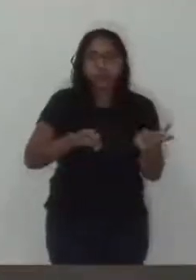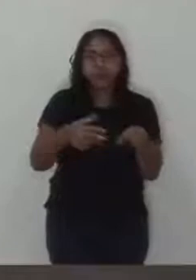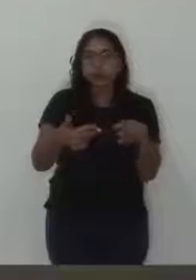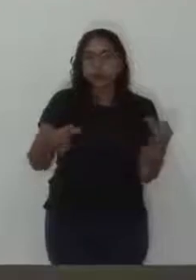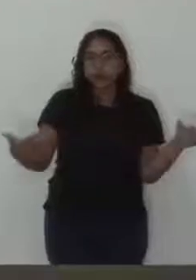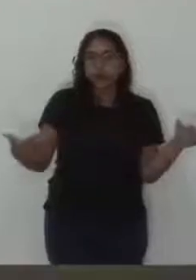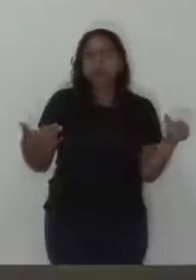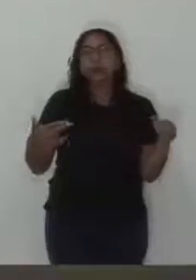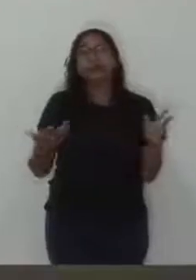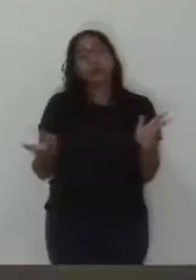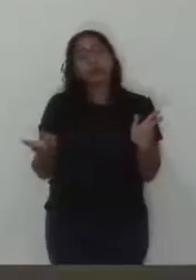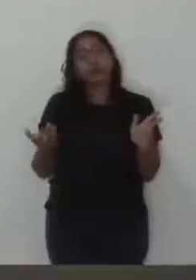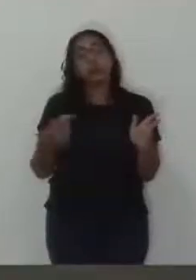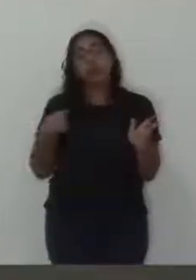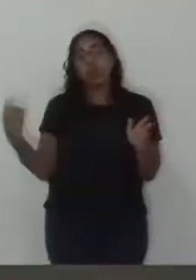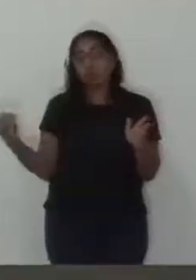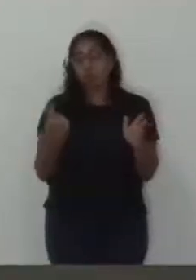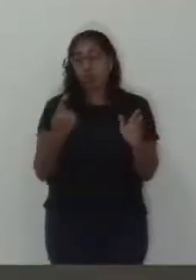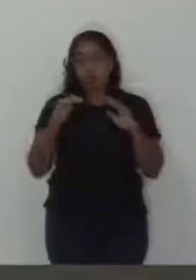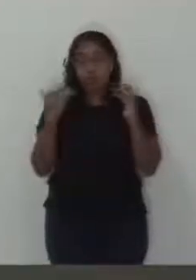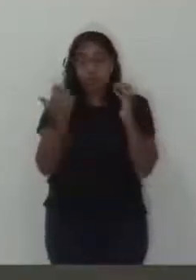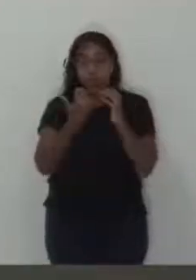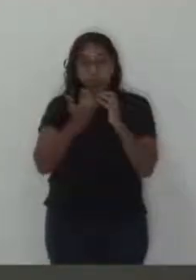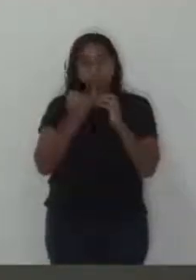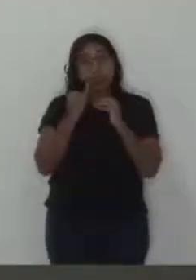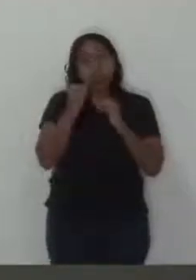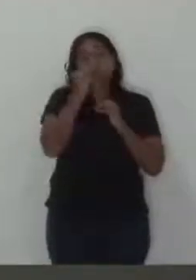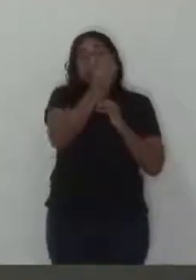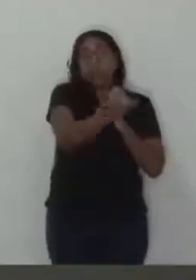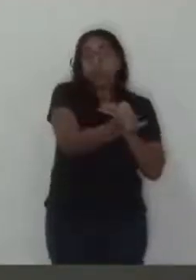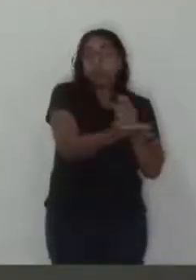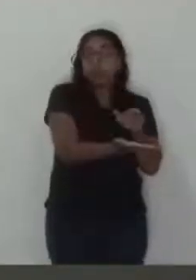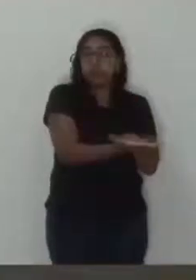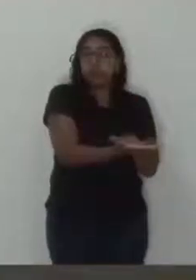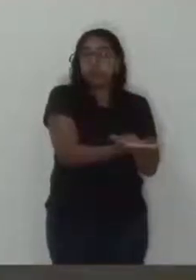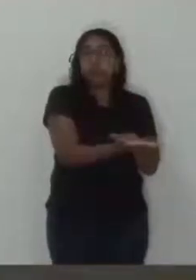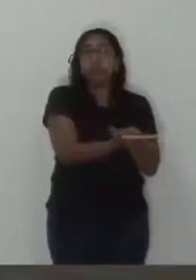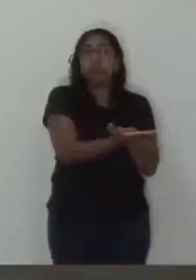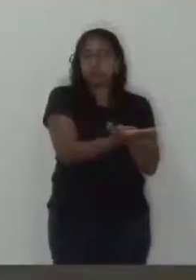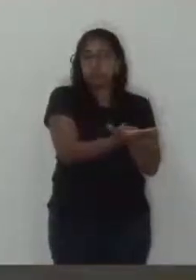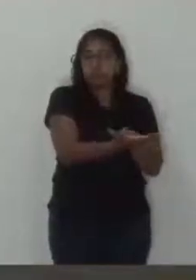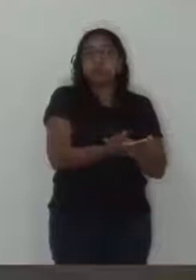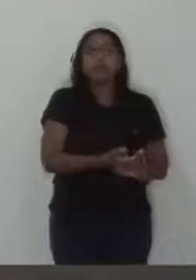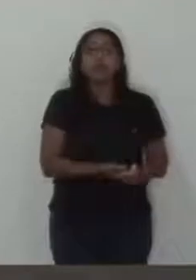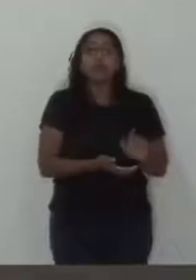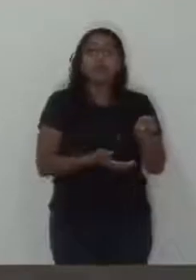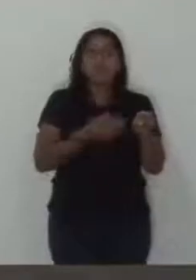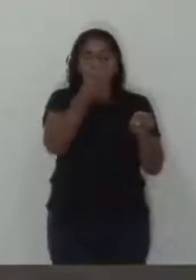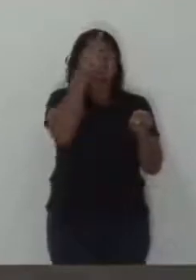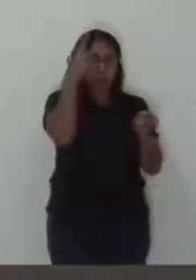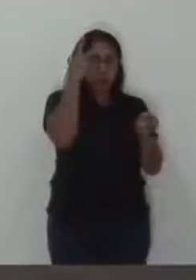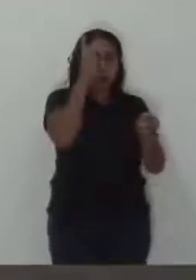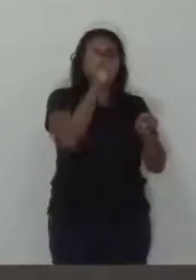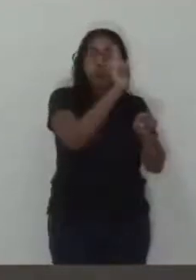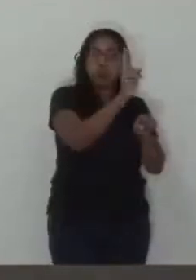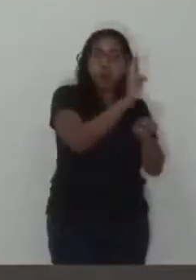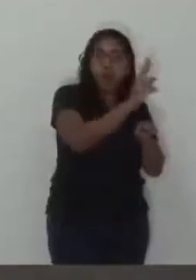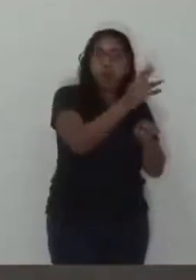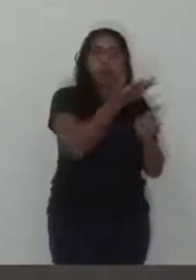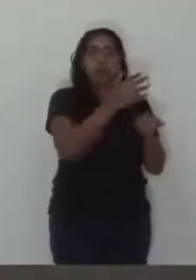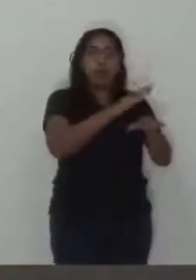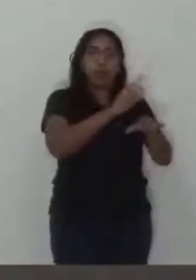Então, fica aqui o nosso reconhecimento a esses blocos, às lideranças, àqueles que organizam.